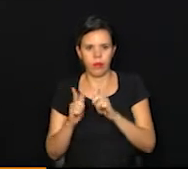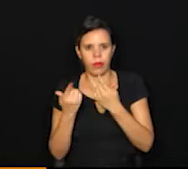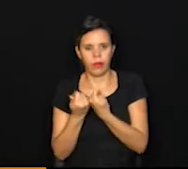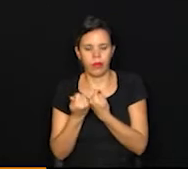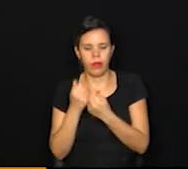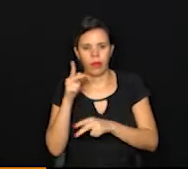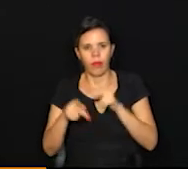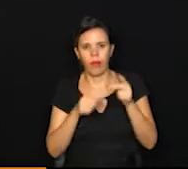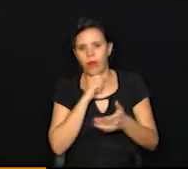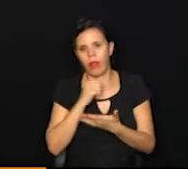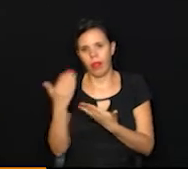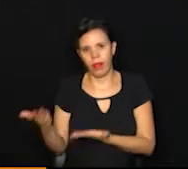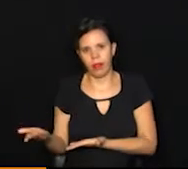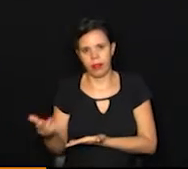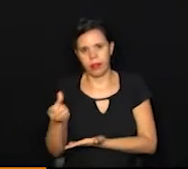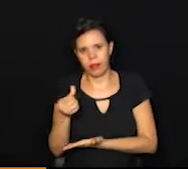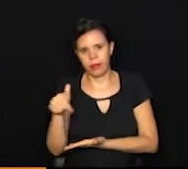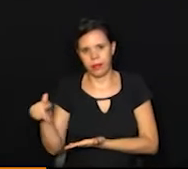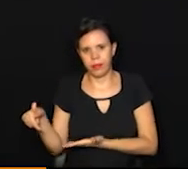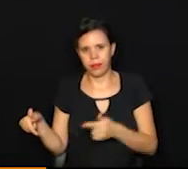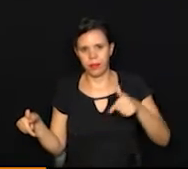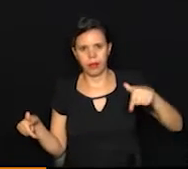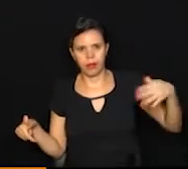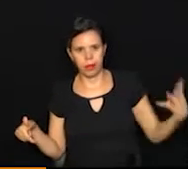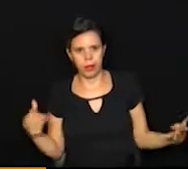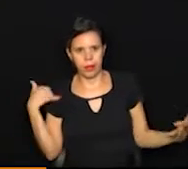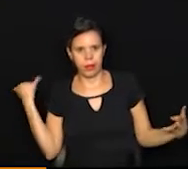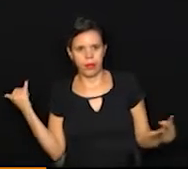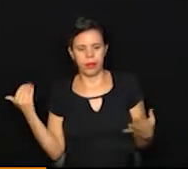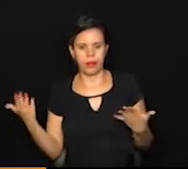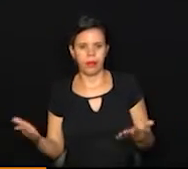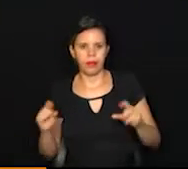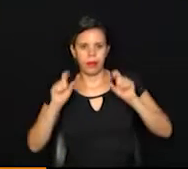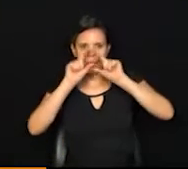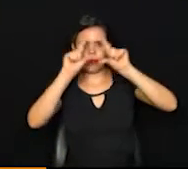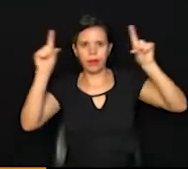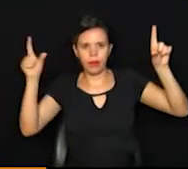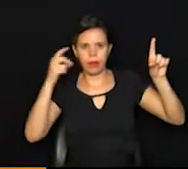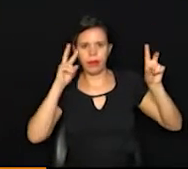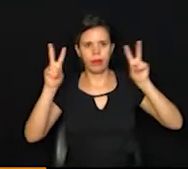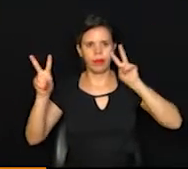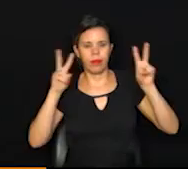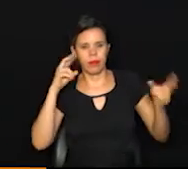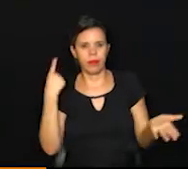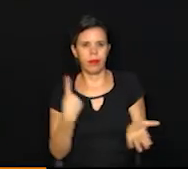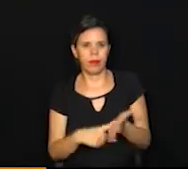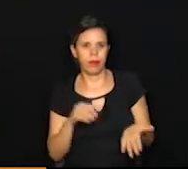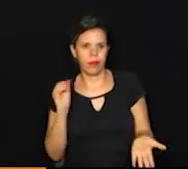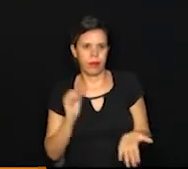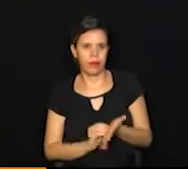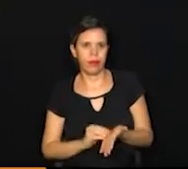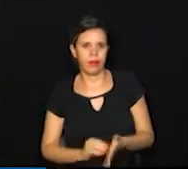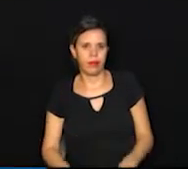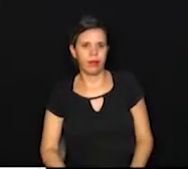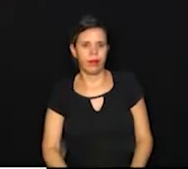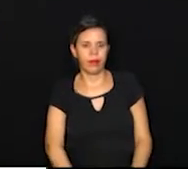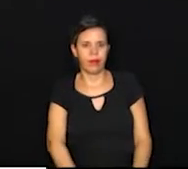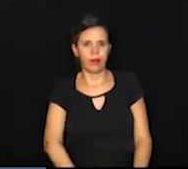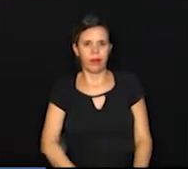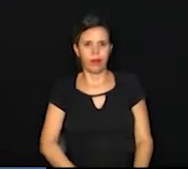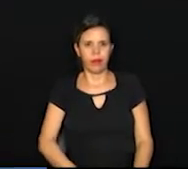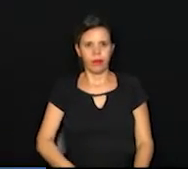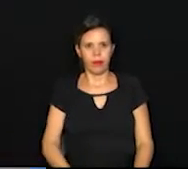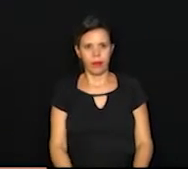de idosos entre 67 e 74 anos e aqui em cima você pode ver agendamento. Eu vou até dar um zoom aqui, ó.